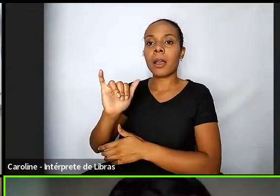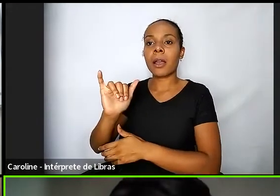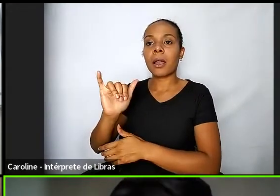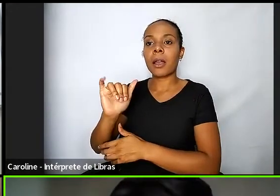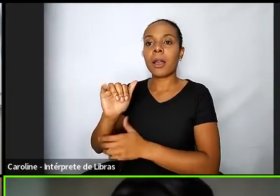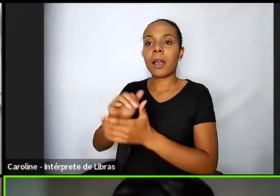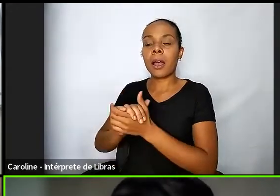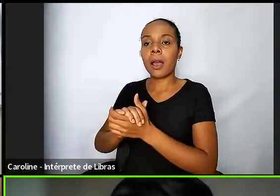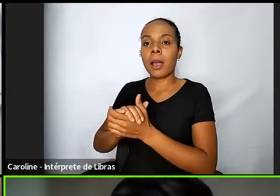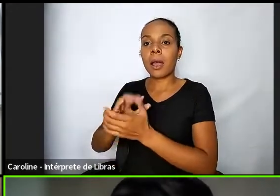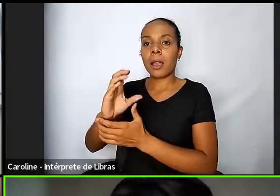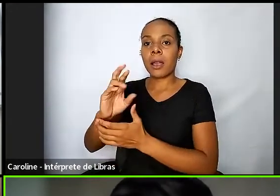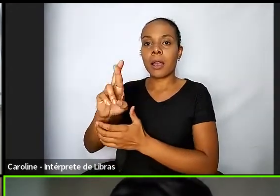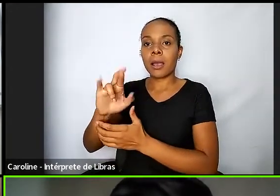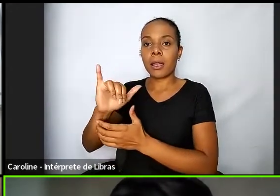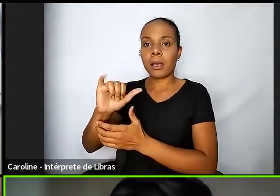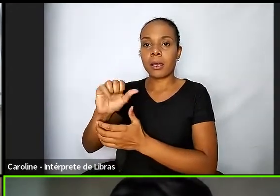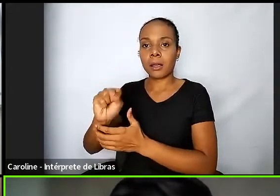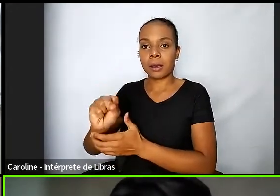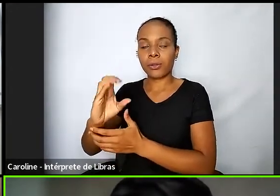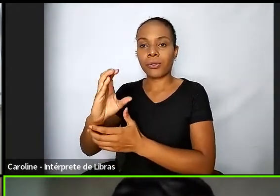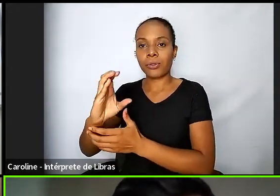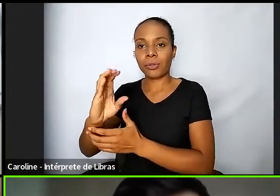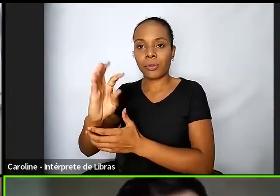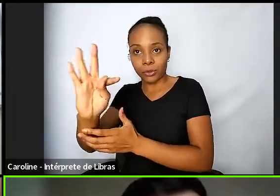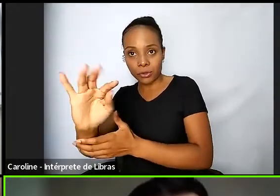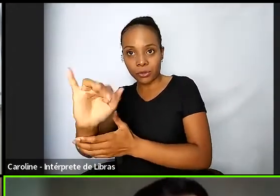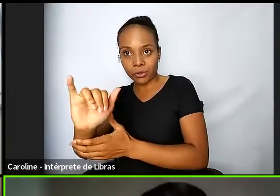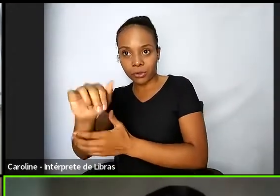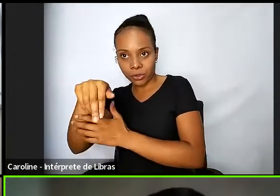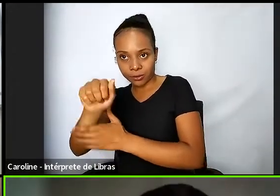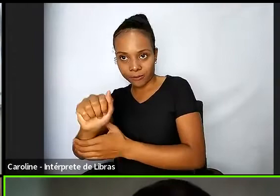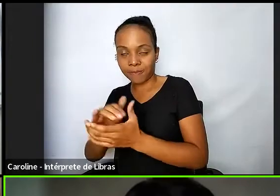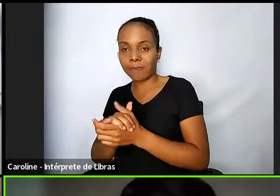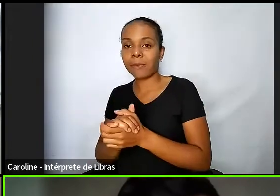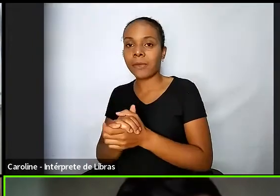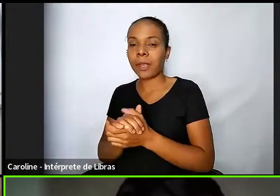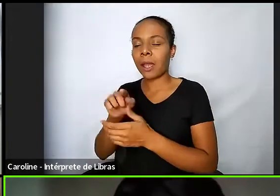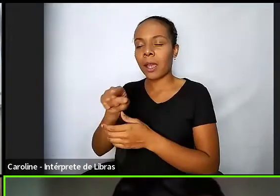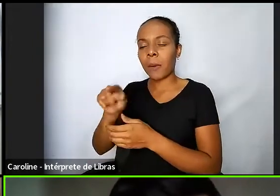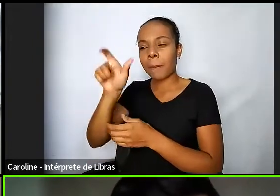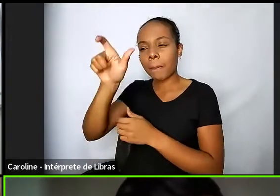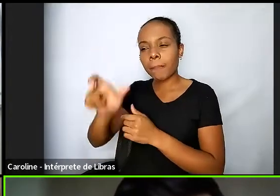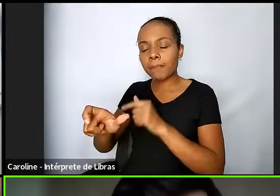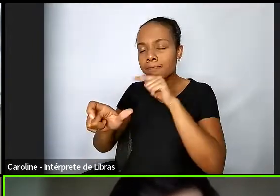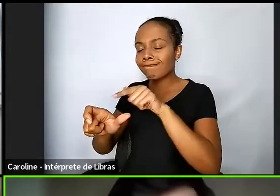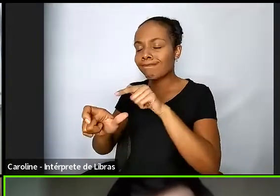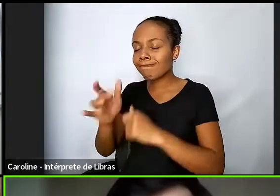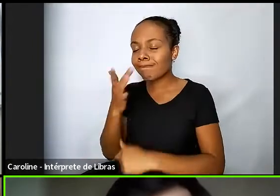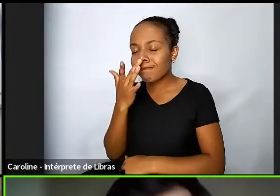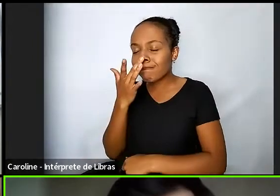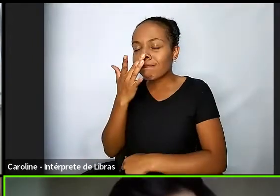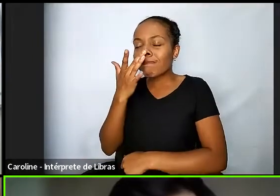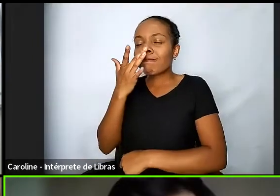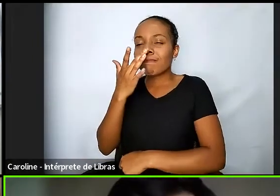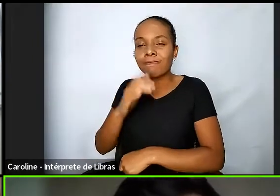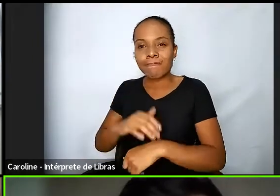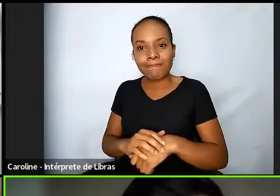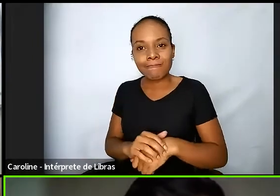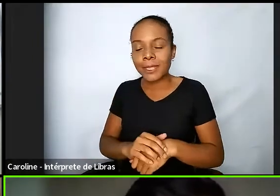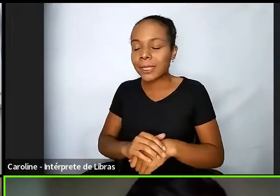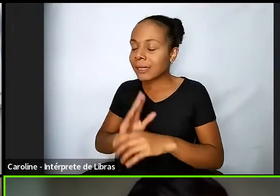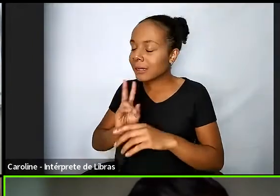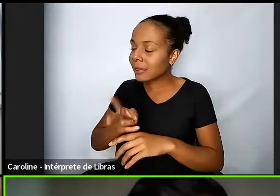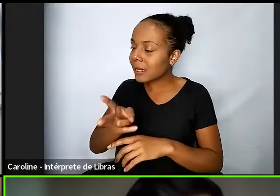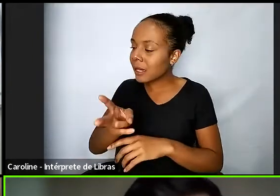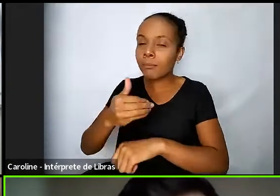uma liderança fantástica uma pessoa que nos inspira né o tempo todo que e que